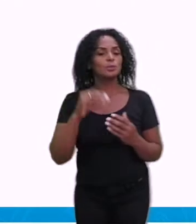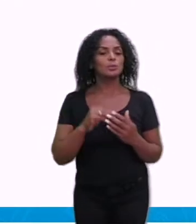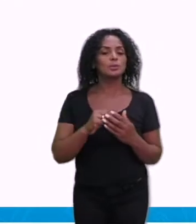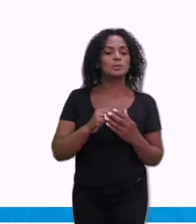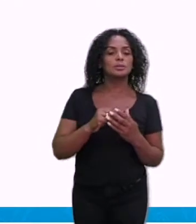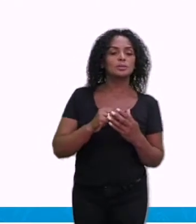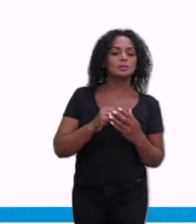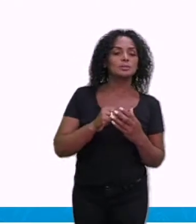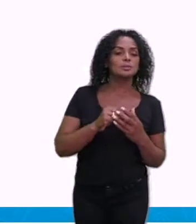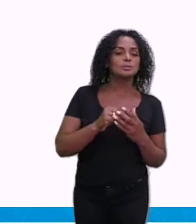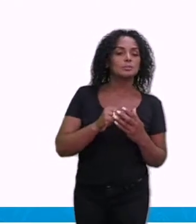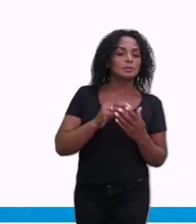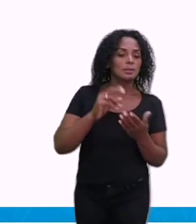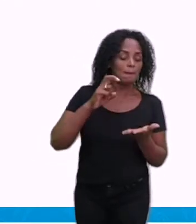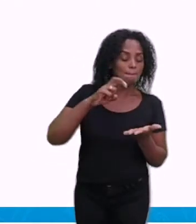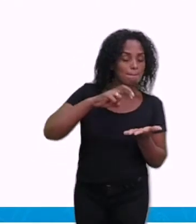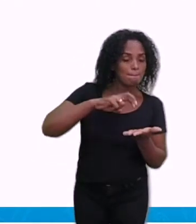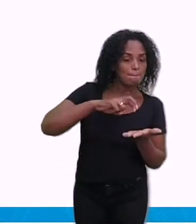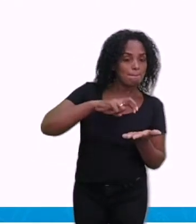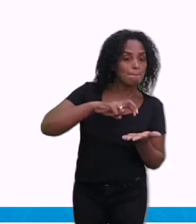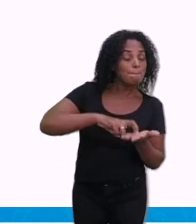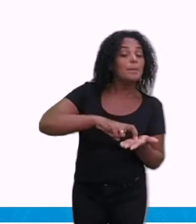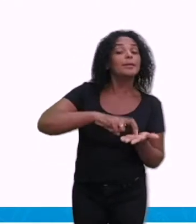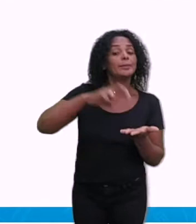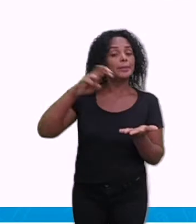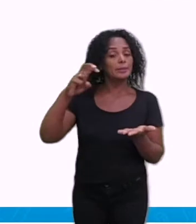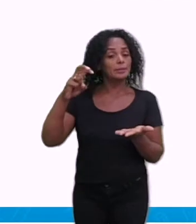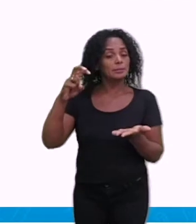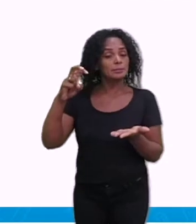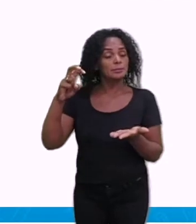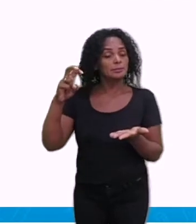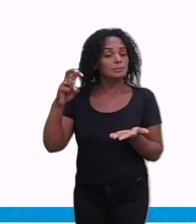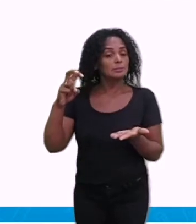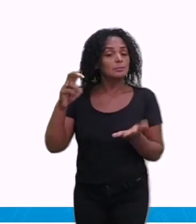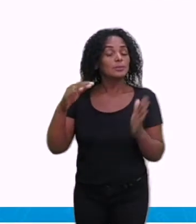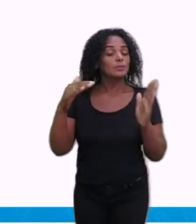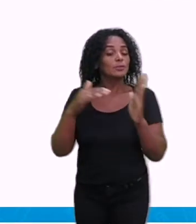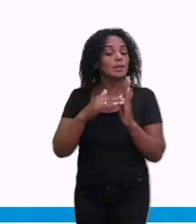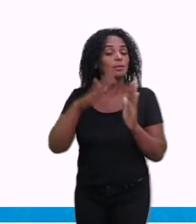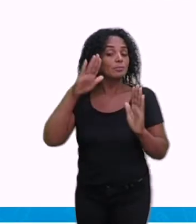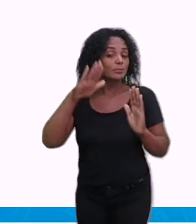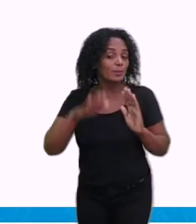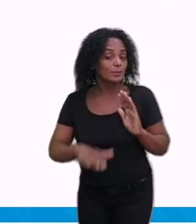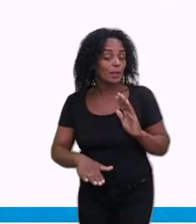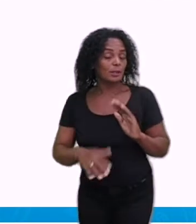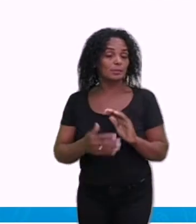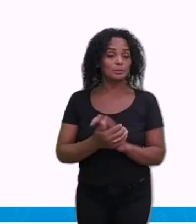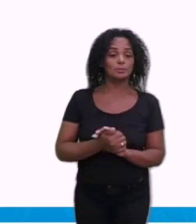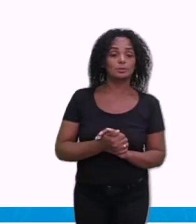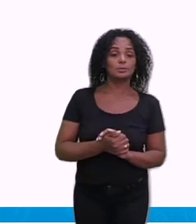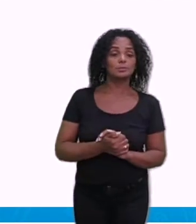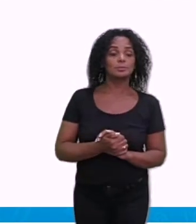manhã, no início da manhã ou no final da tarde, tá?